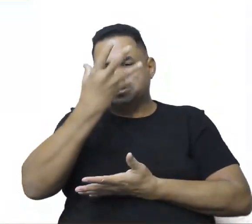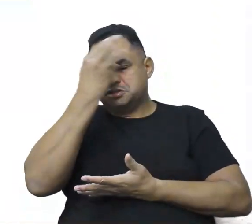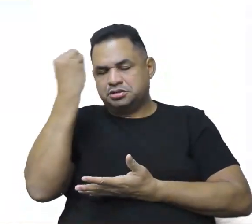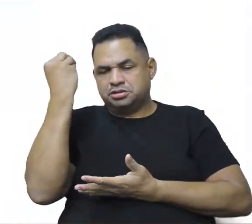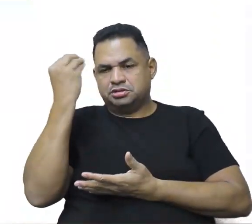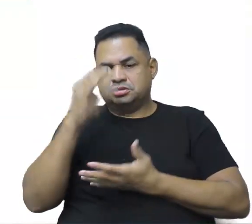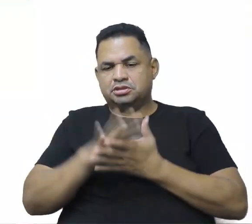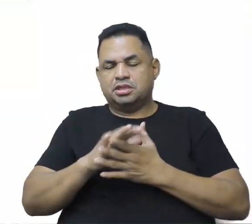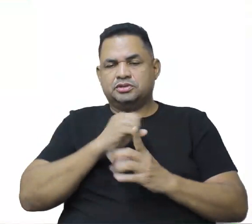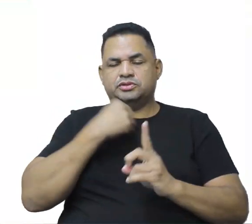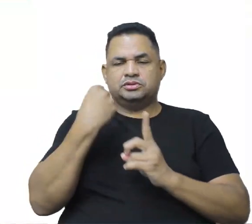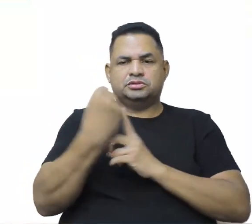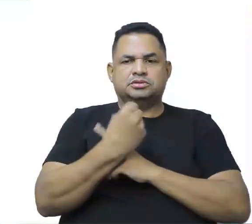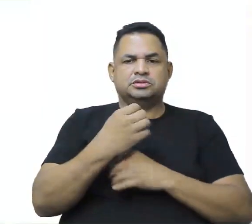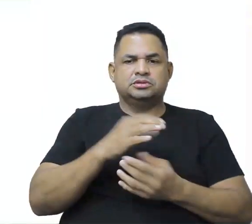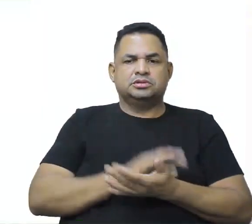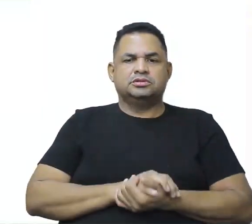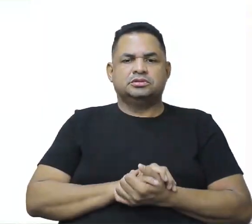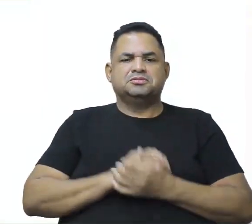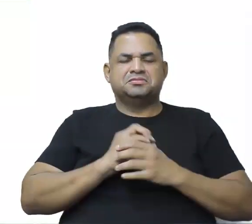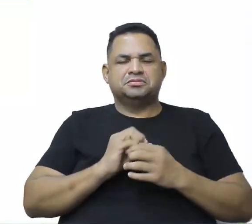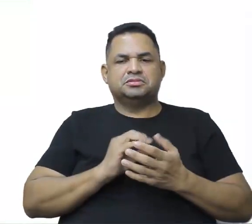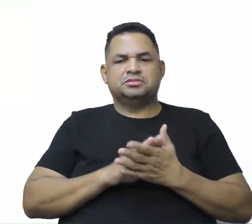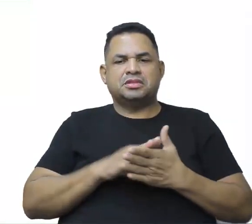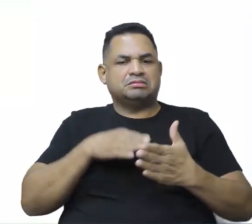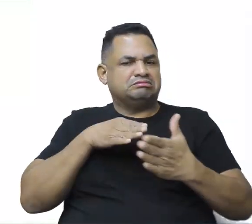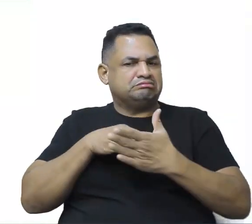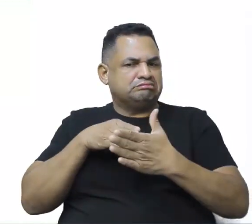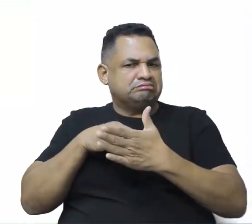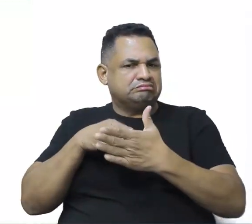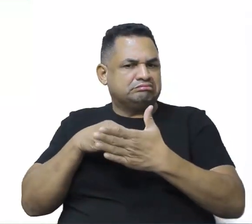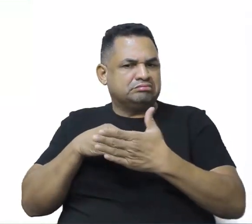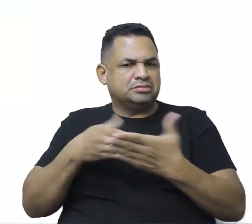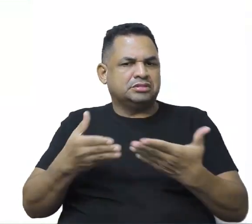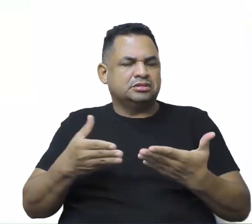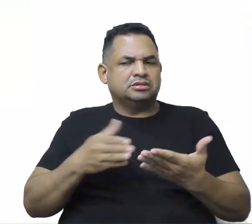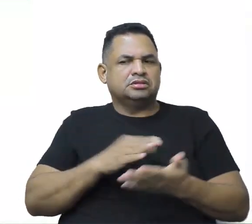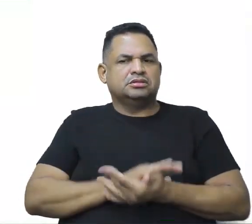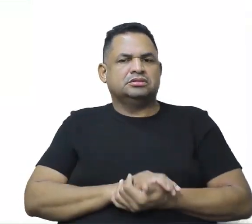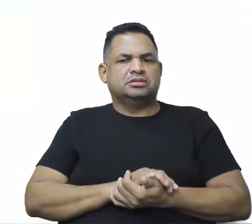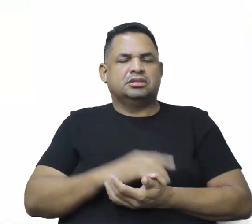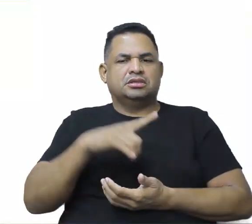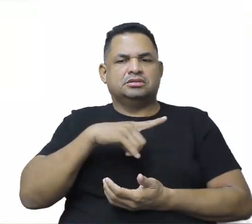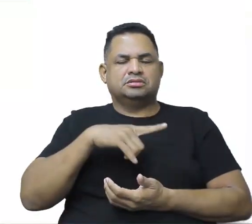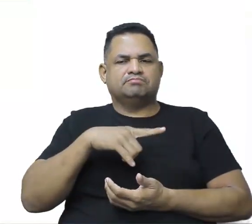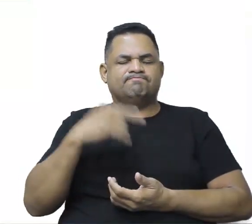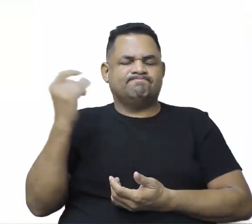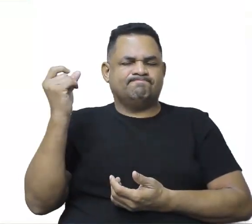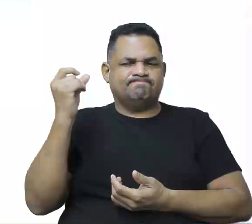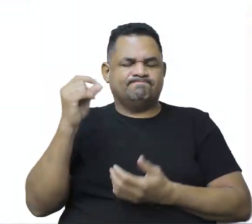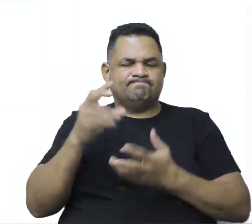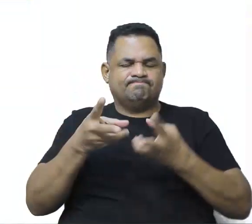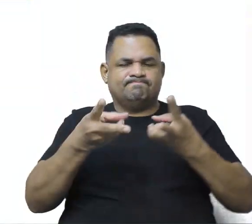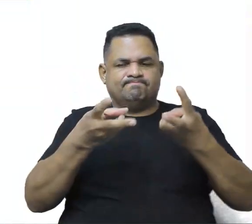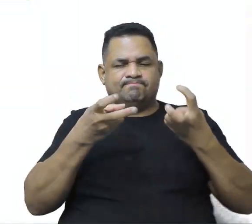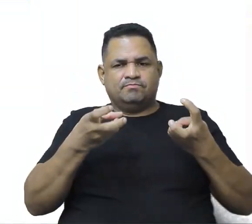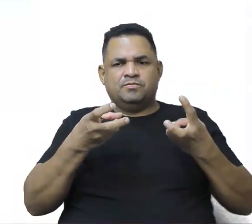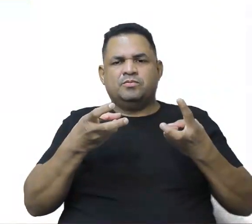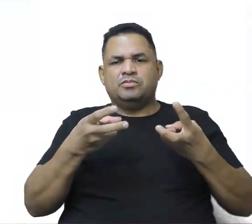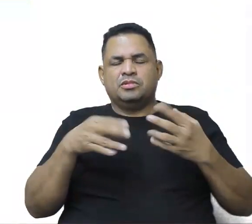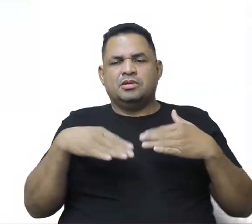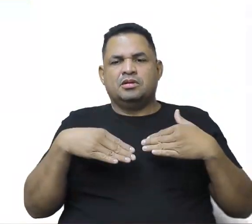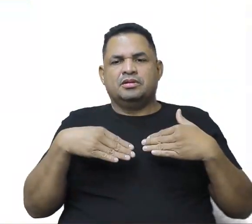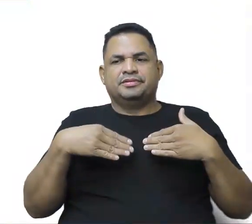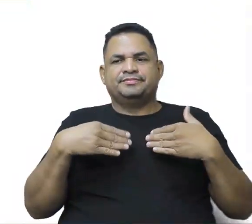tem resistências, mas olhando como um todo, a gente percebe o quanto